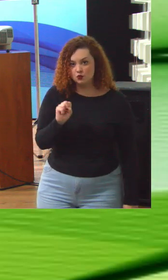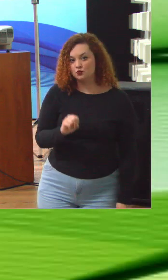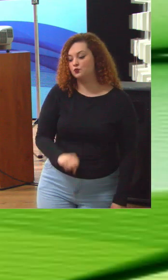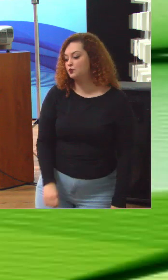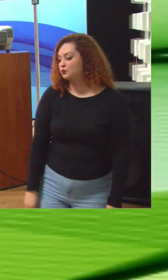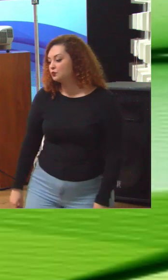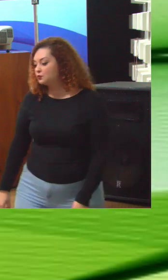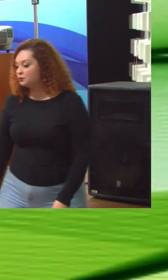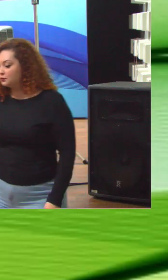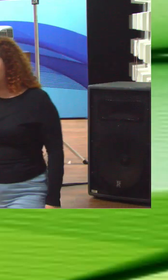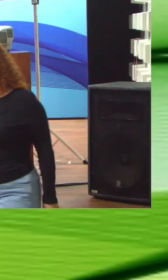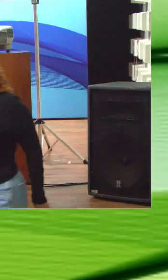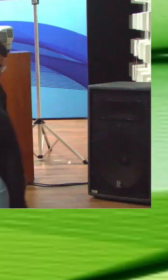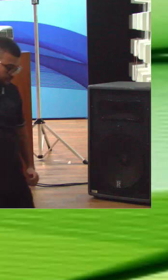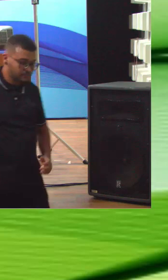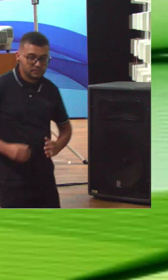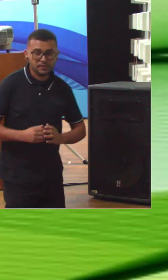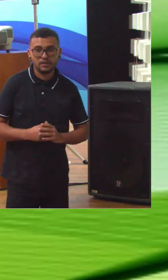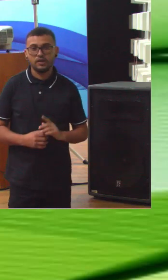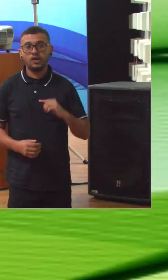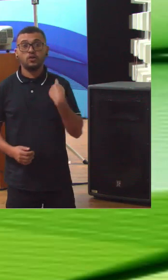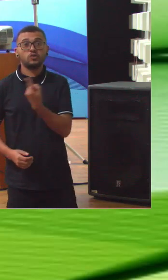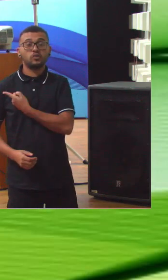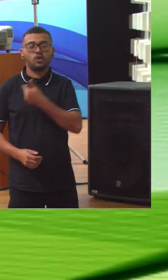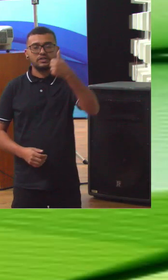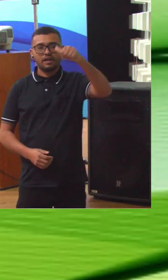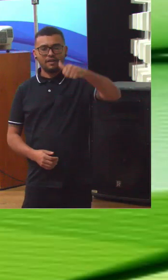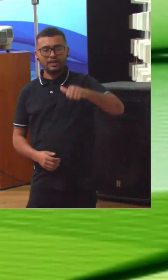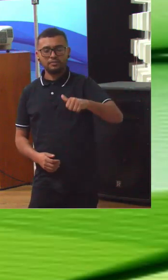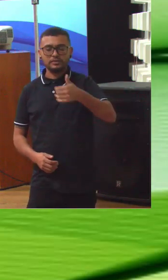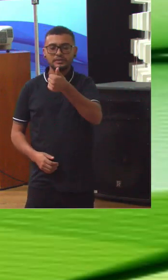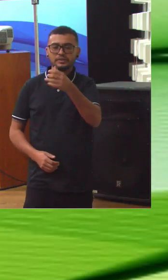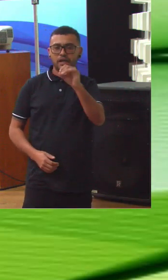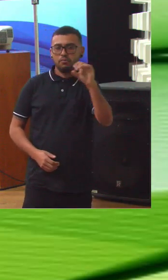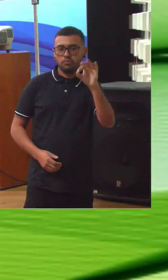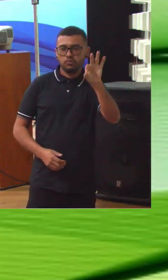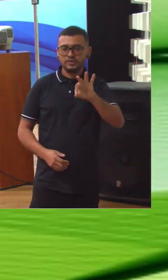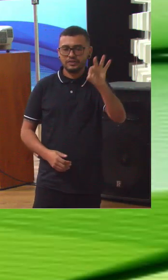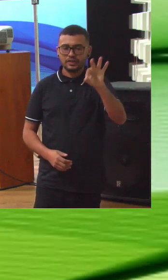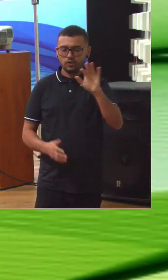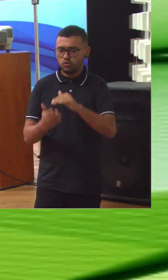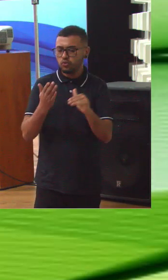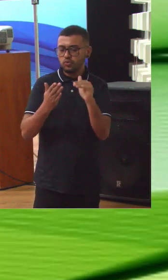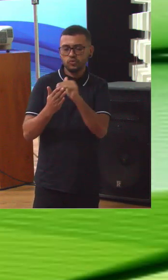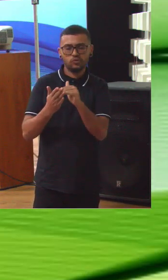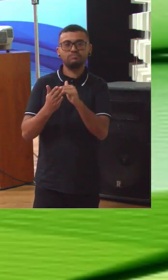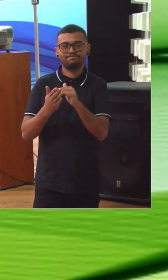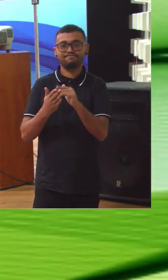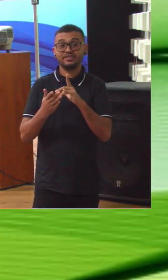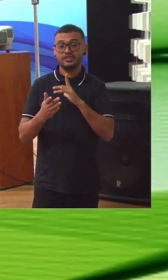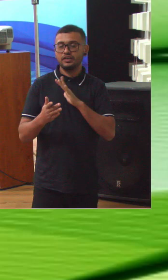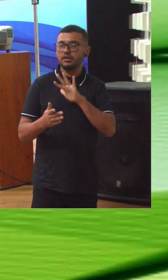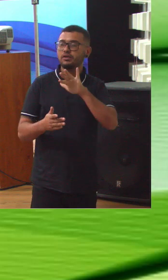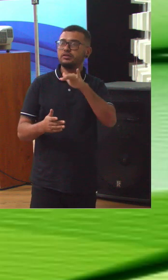avaliamos 100% da administração pública brasileira, o que em 2021 significou consultar